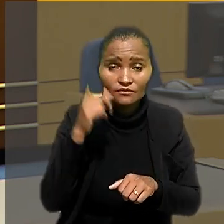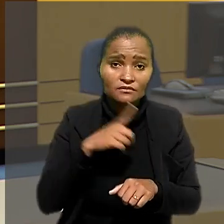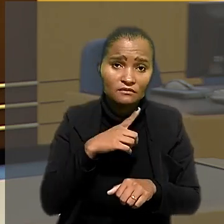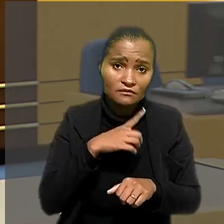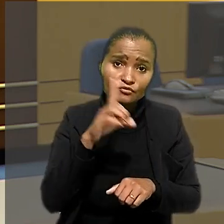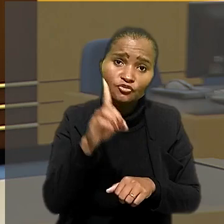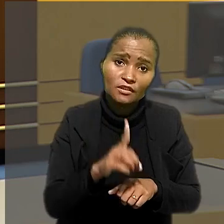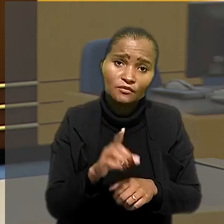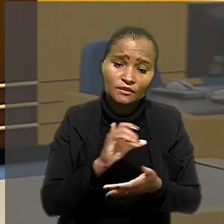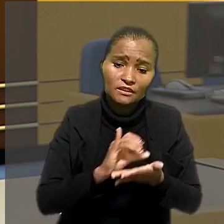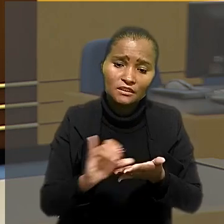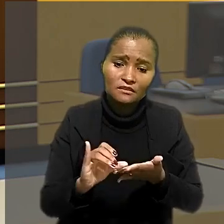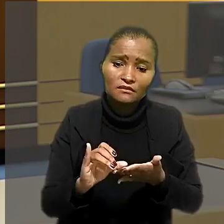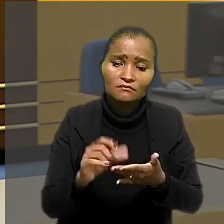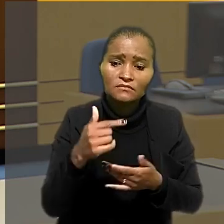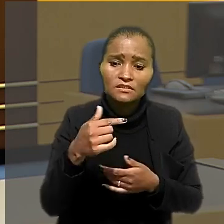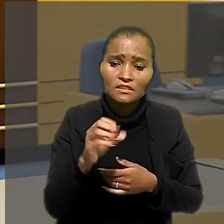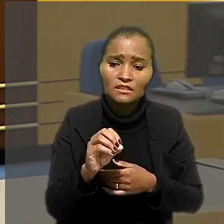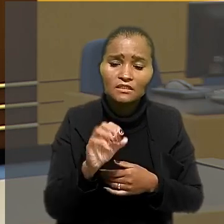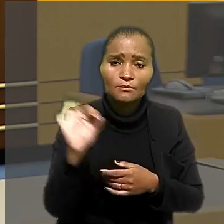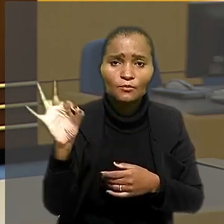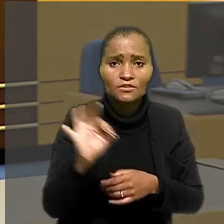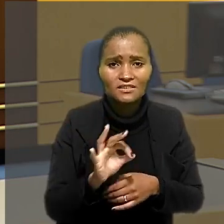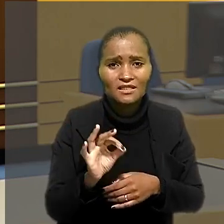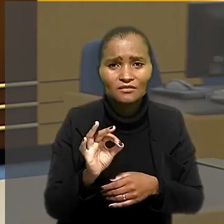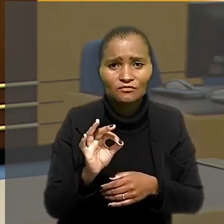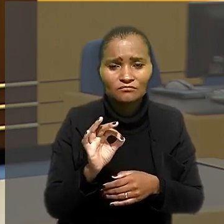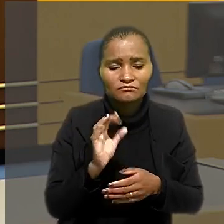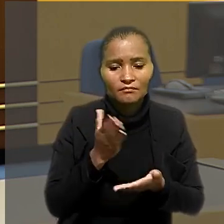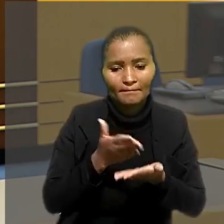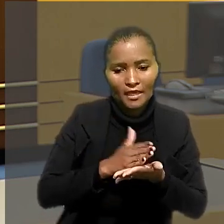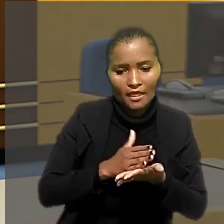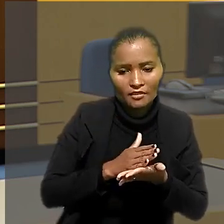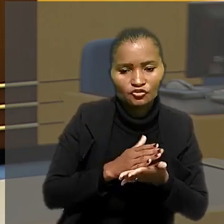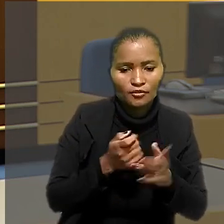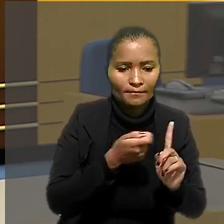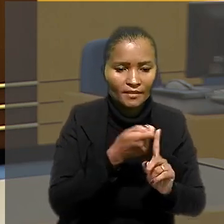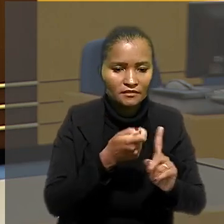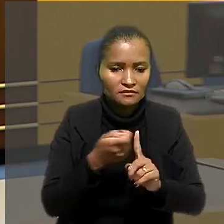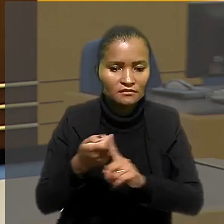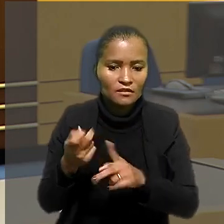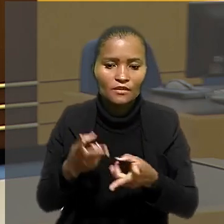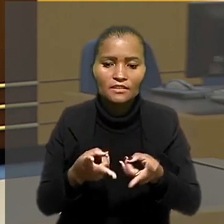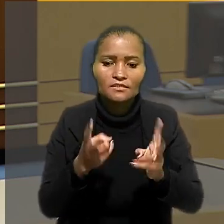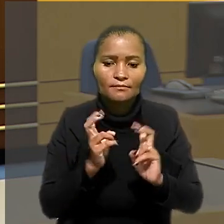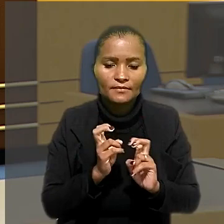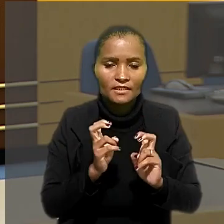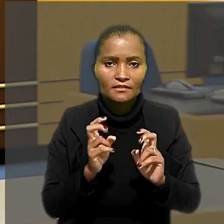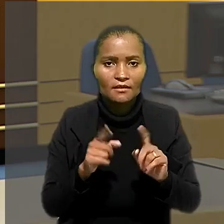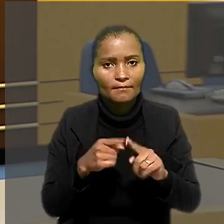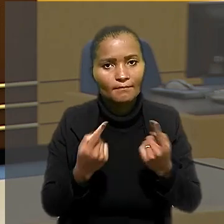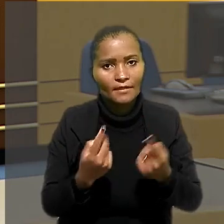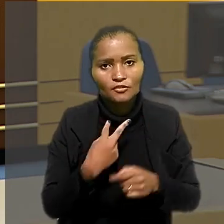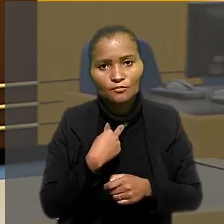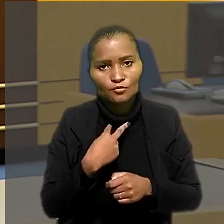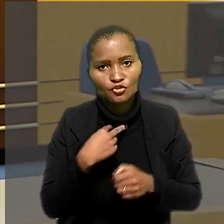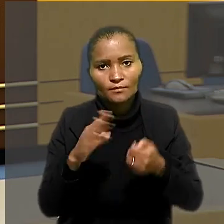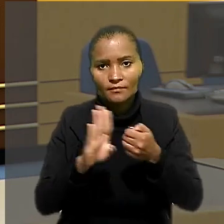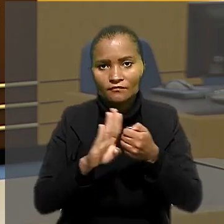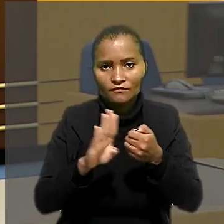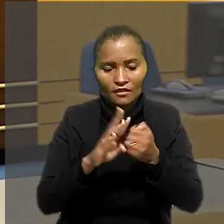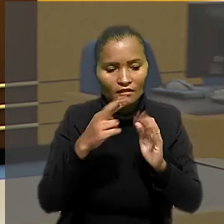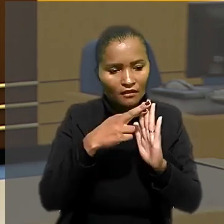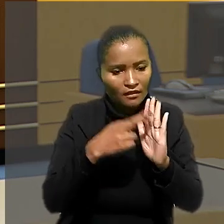direito a uma indenização de 70% da média mensal recebida, desde que não fossem beneficiários do regime